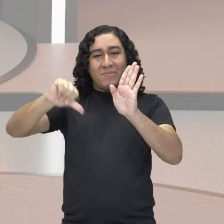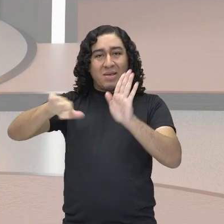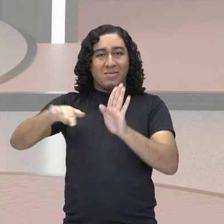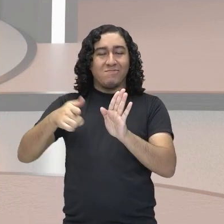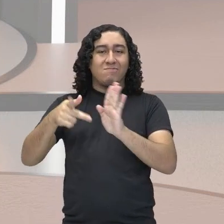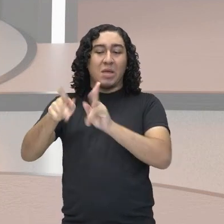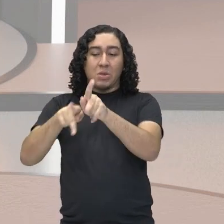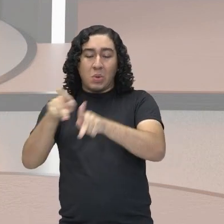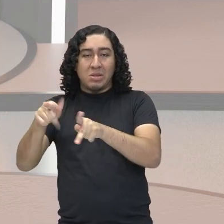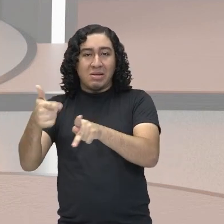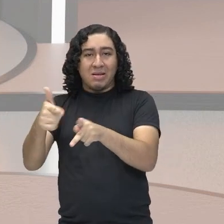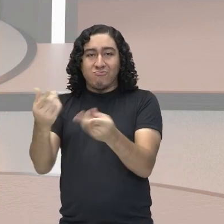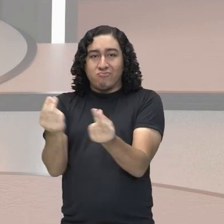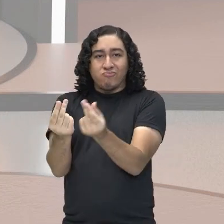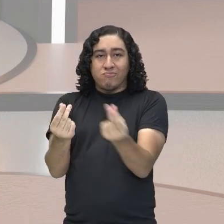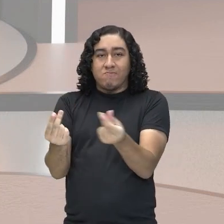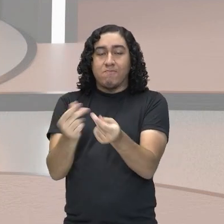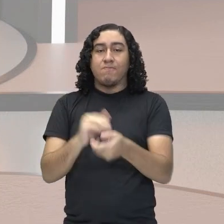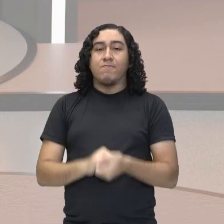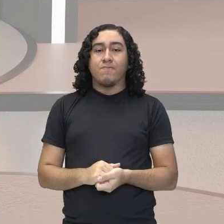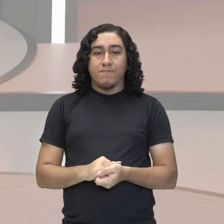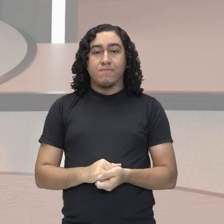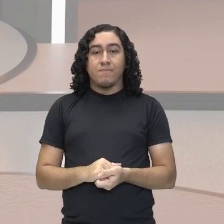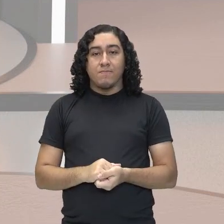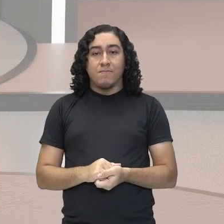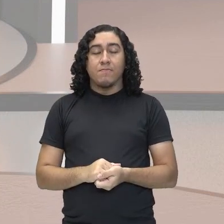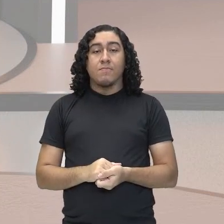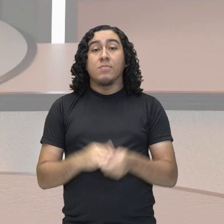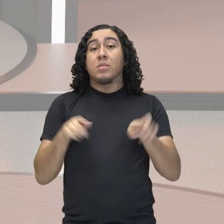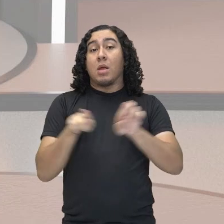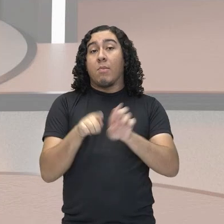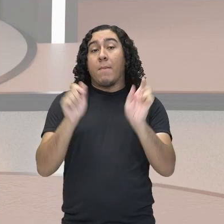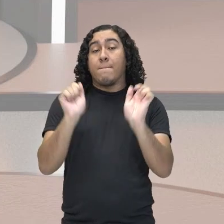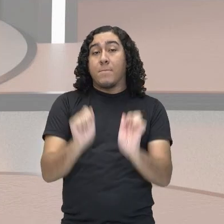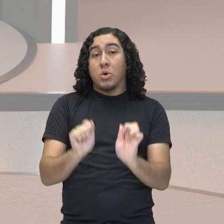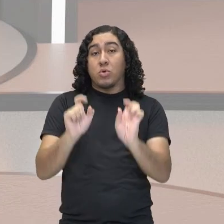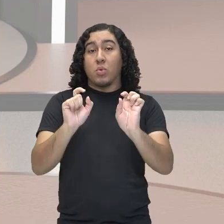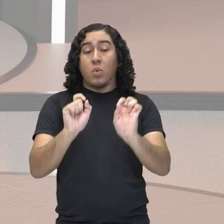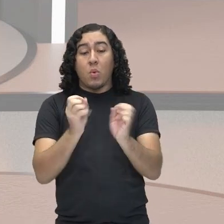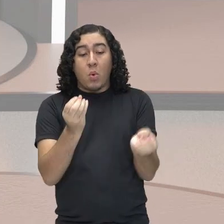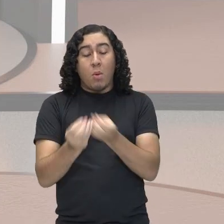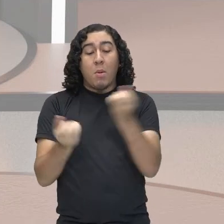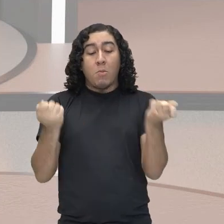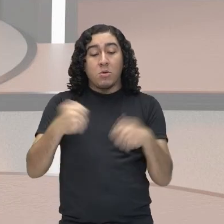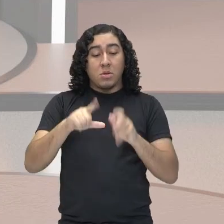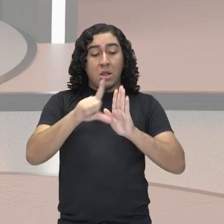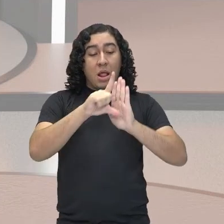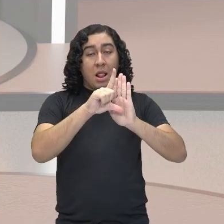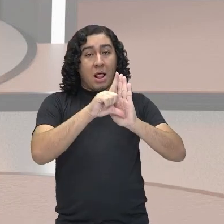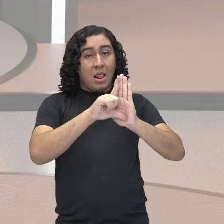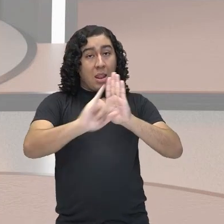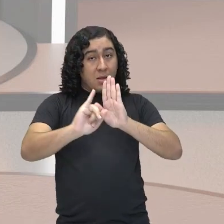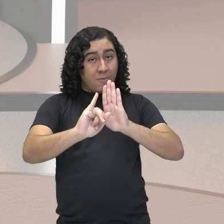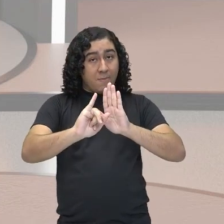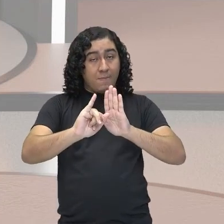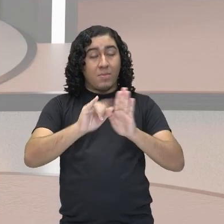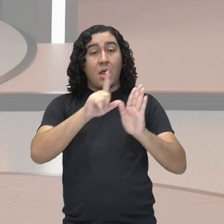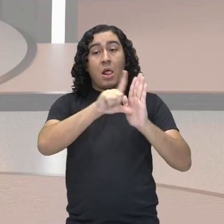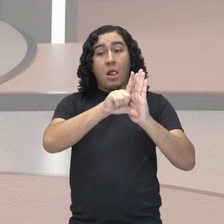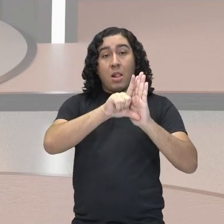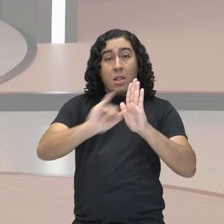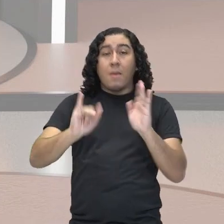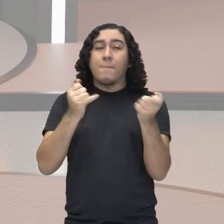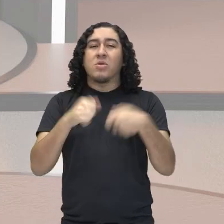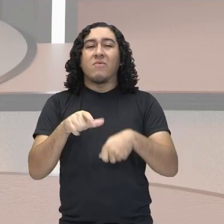Além disso, ela também pode ser estabelecida por meio de legislação. A lei também pode